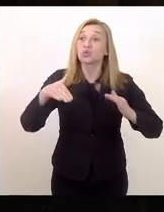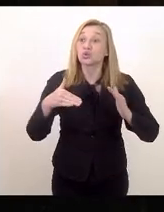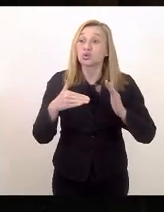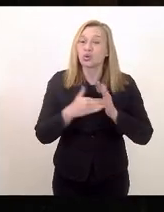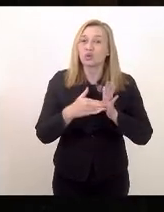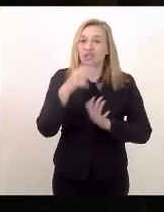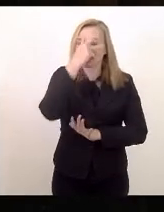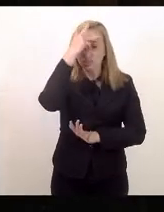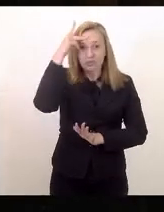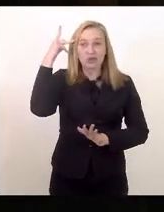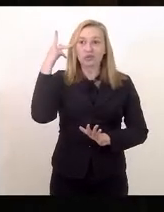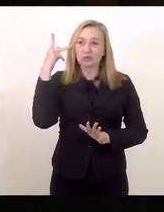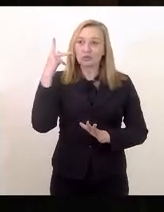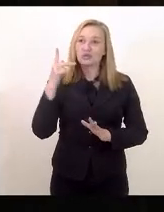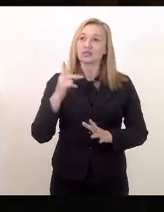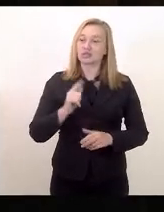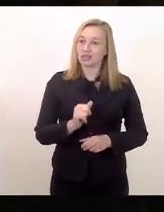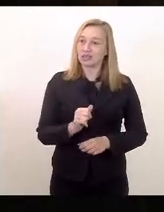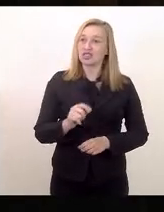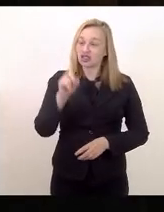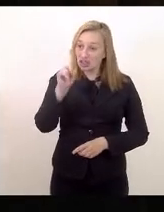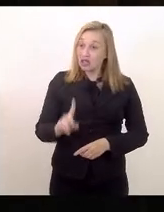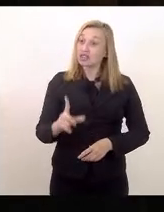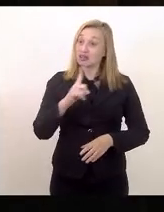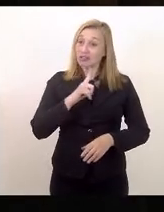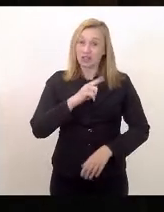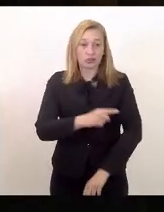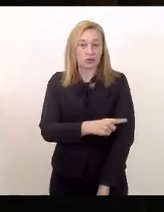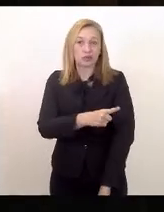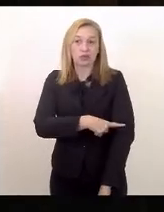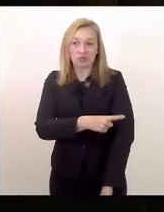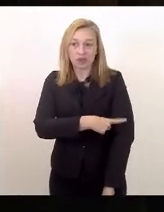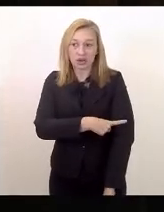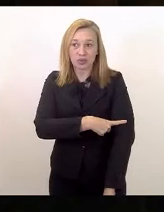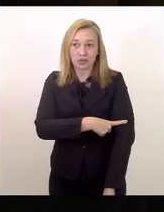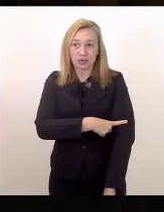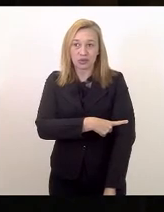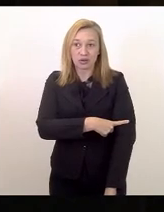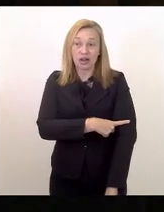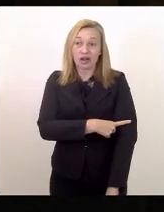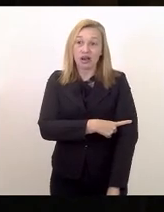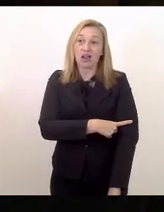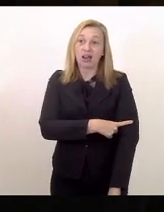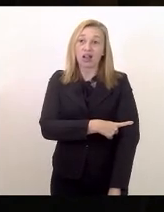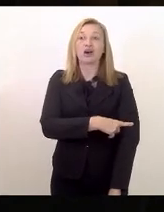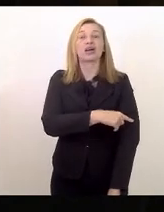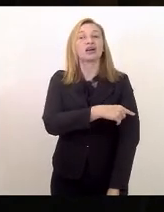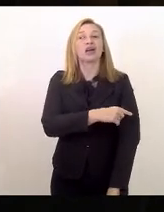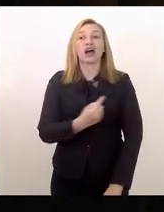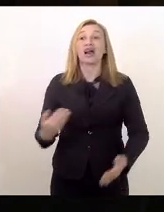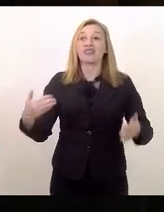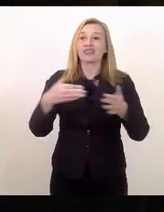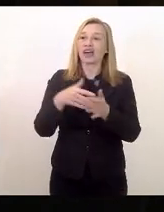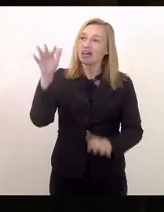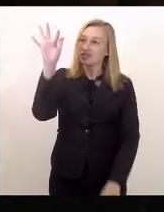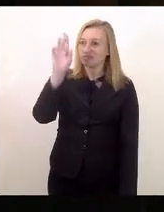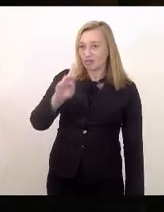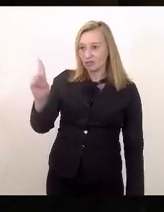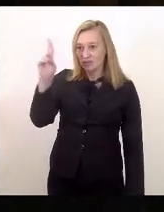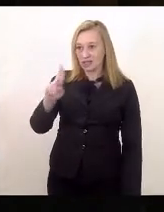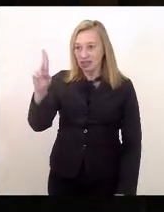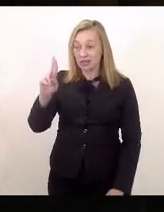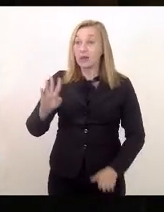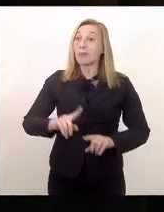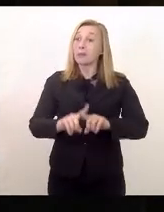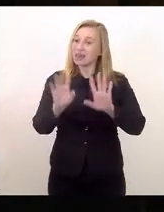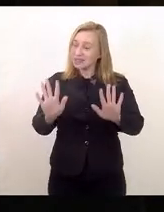instâncias, desde o primeiro grau até a universidade. Mas, ao